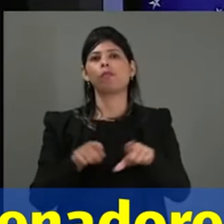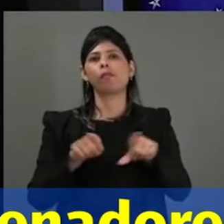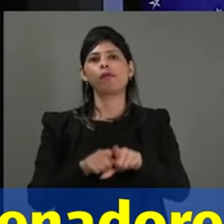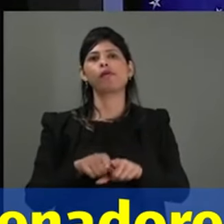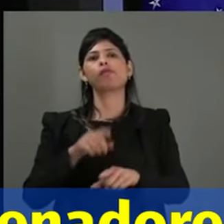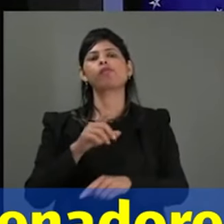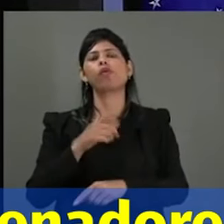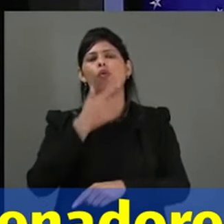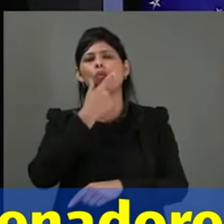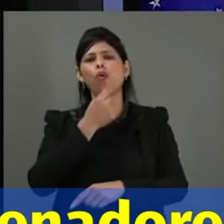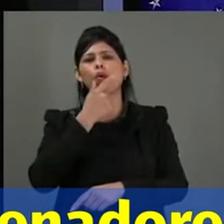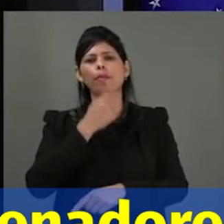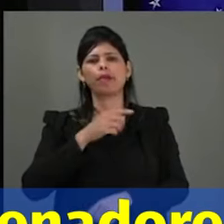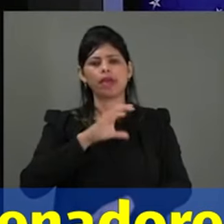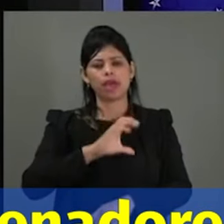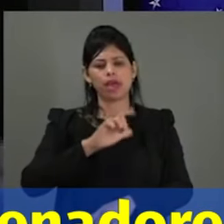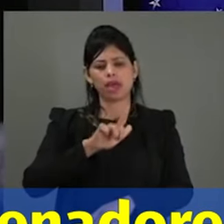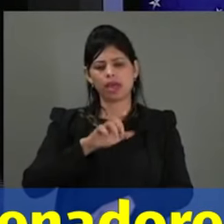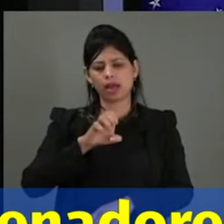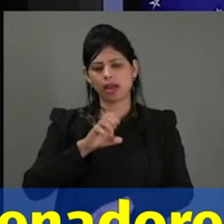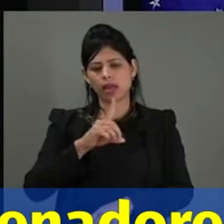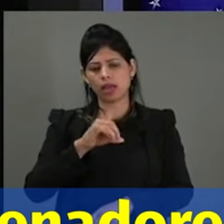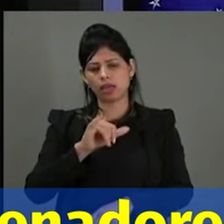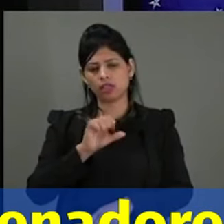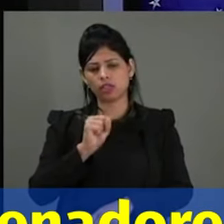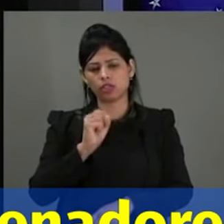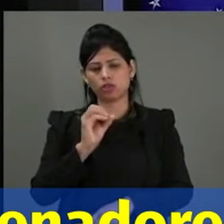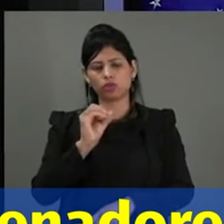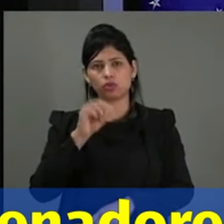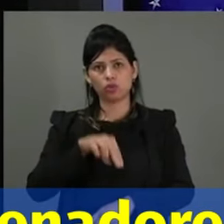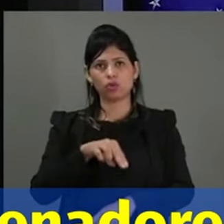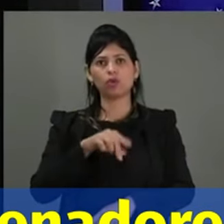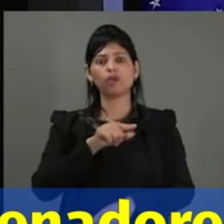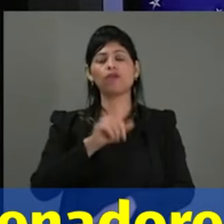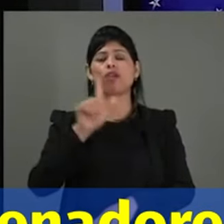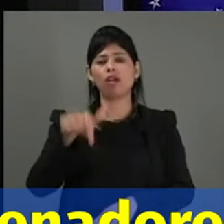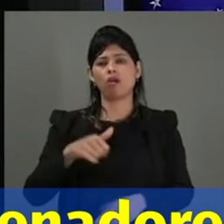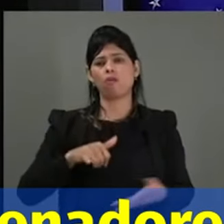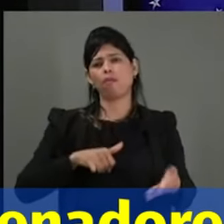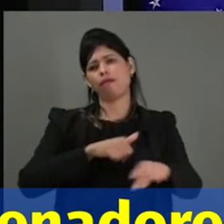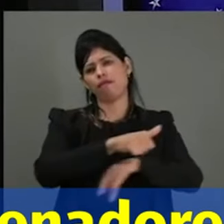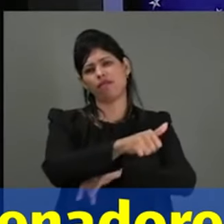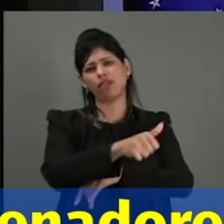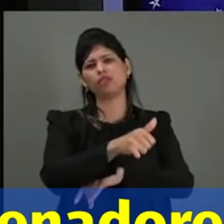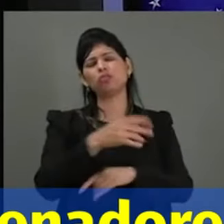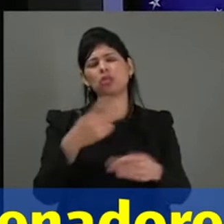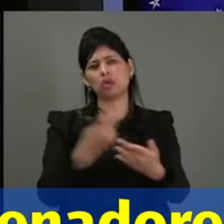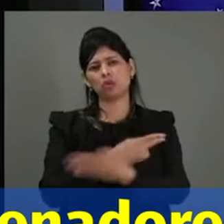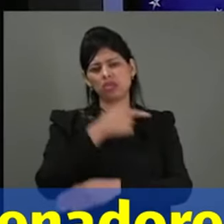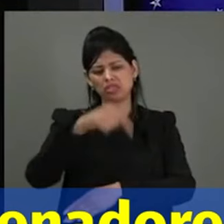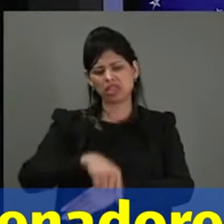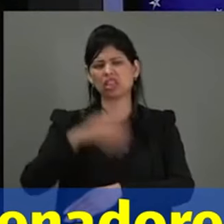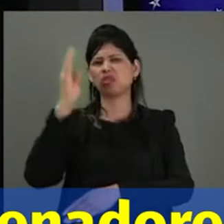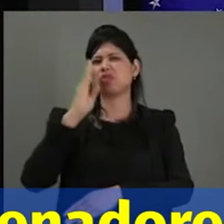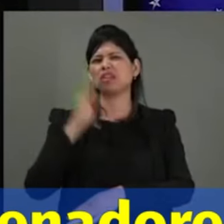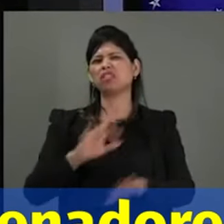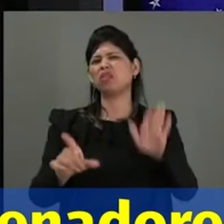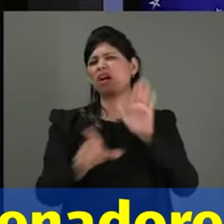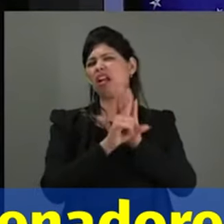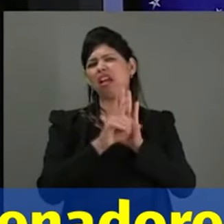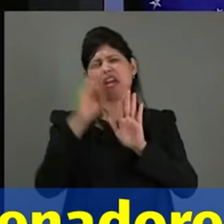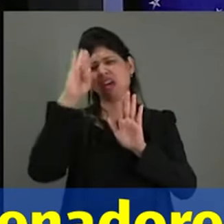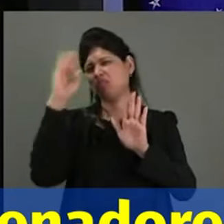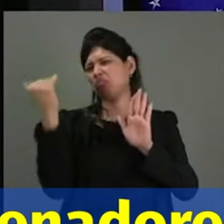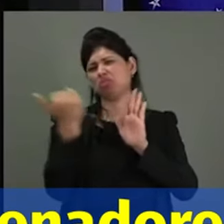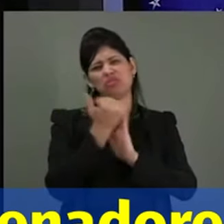de um estado de exceção que hoje a gente vive o Brasil, onde a lei não é respeitada, a